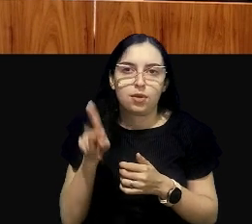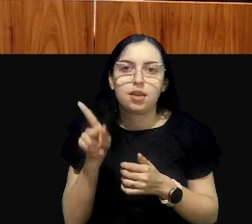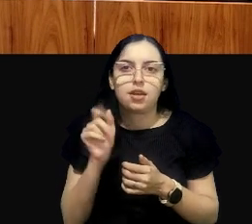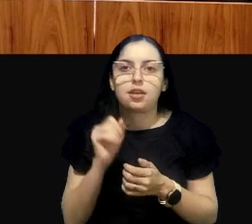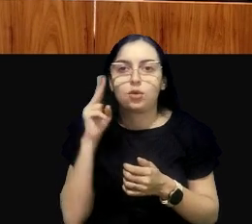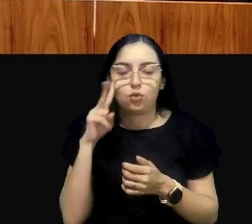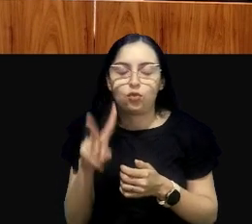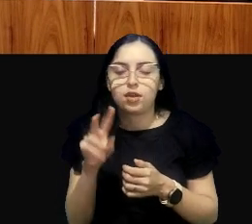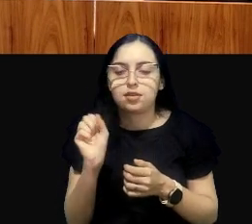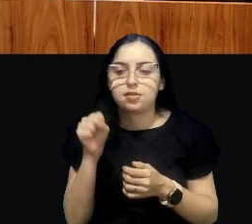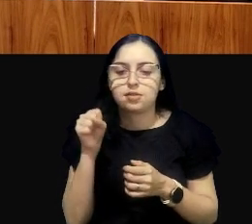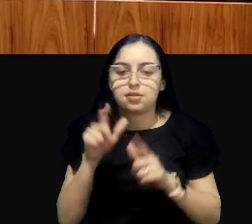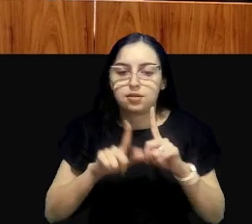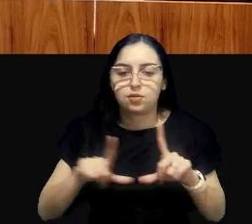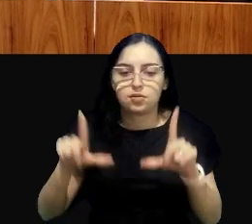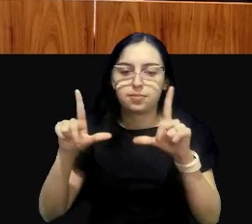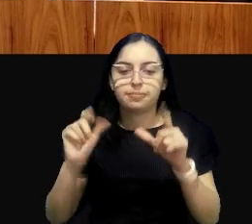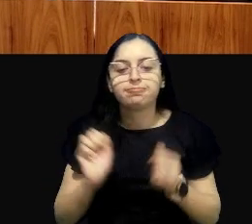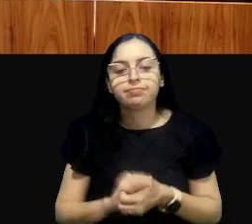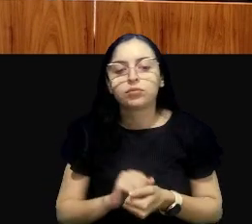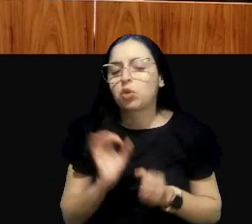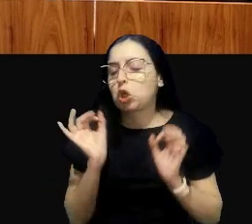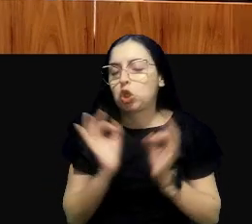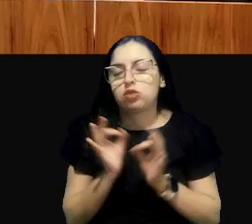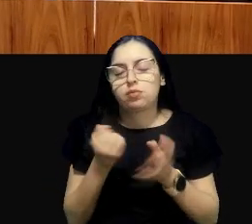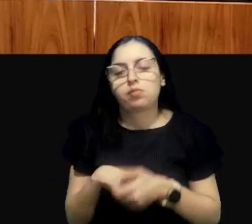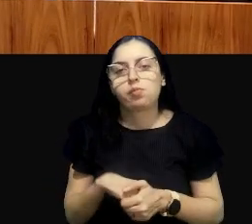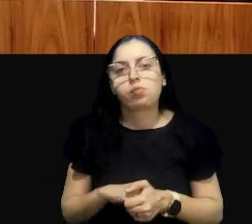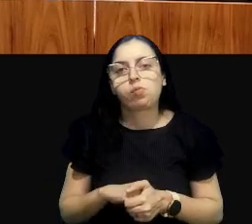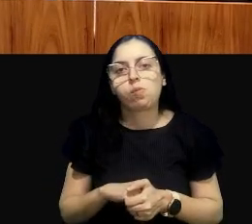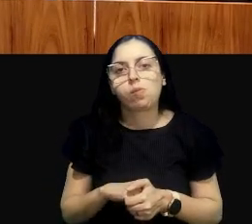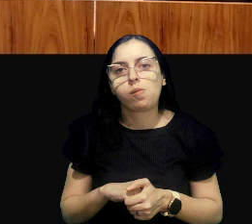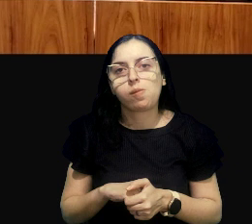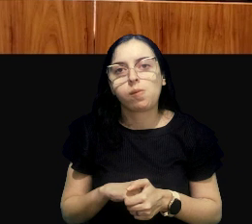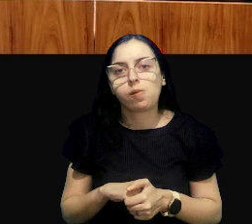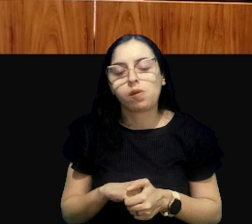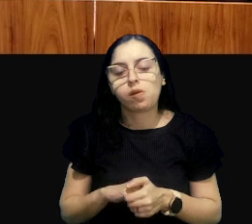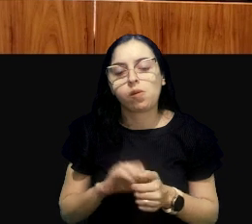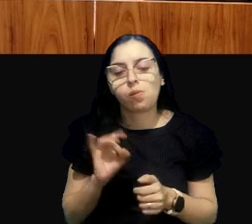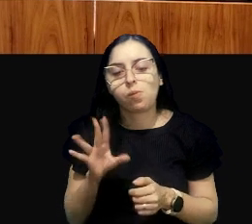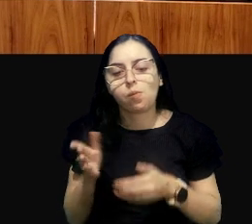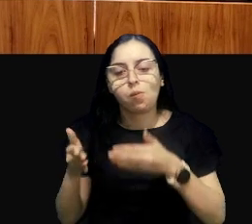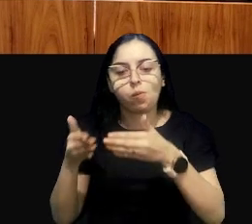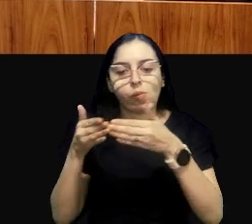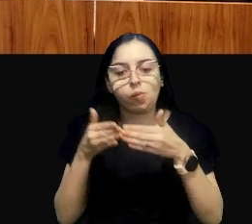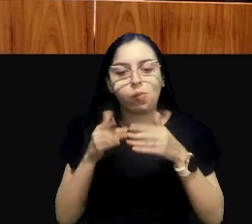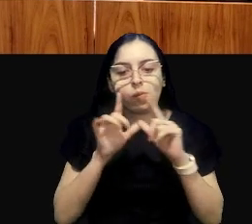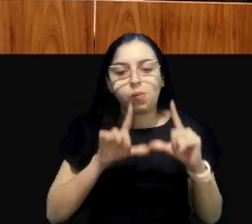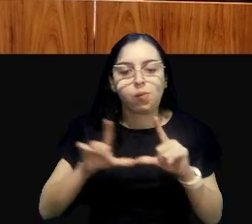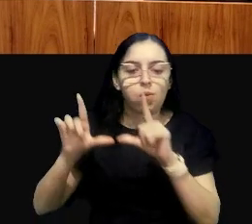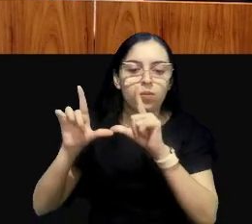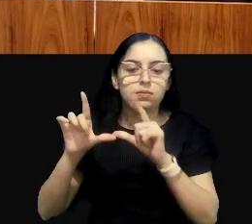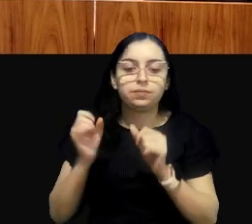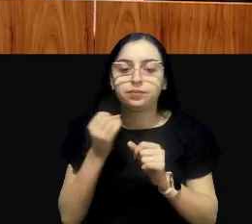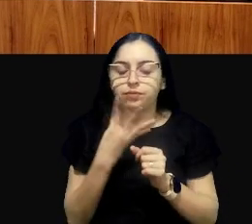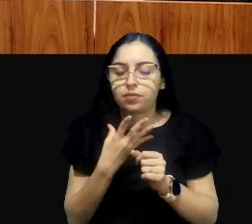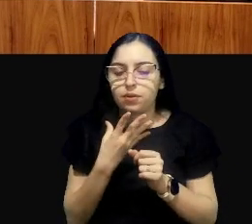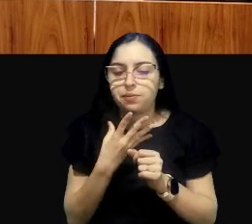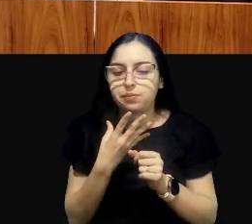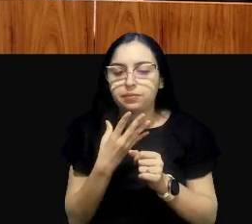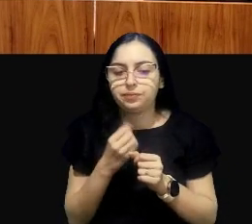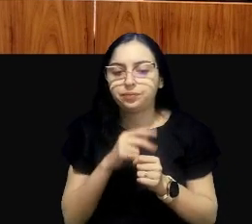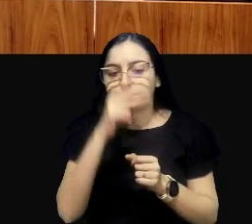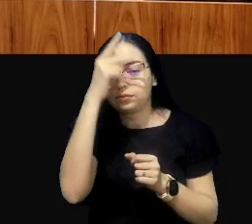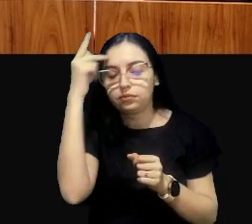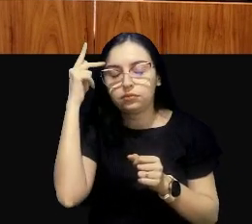Estamos vendo. Estão vendo, né? Ótimo. Então, deixa eu só puxar essa janelinha para cá. Muito bem. Pessoal,